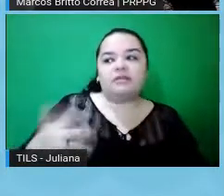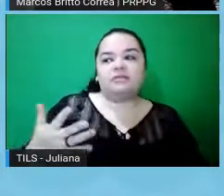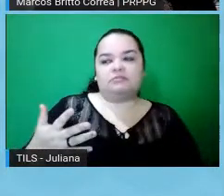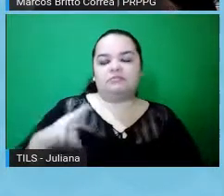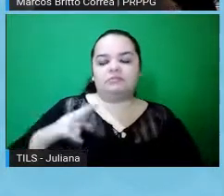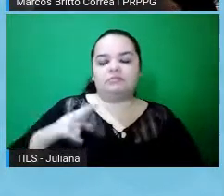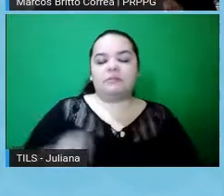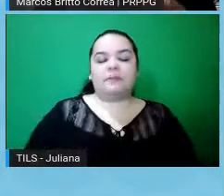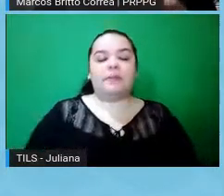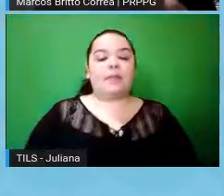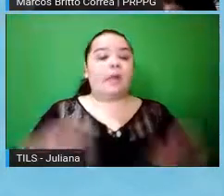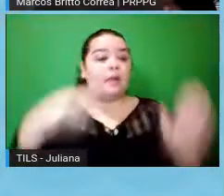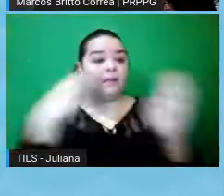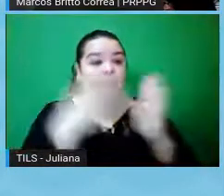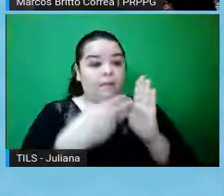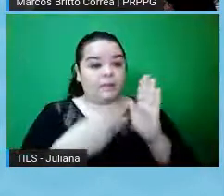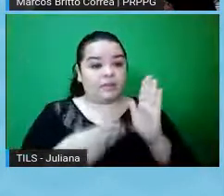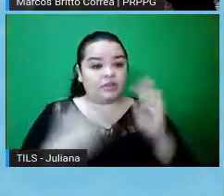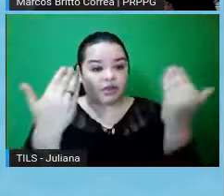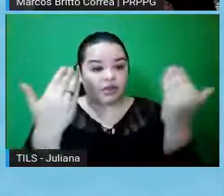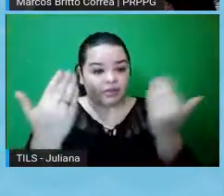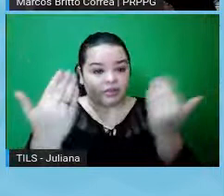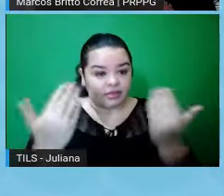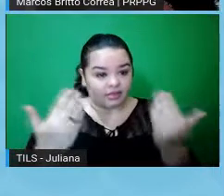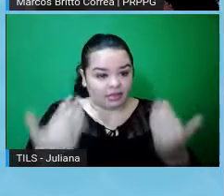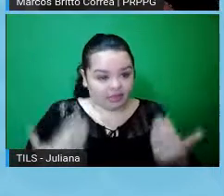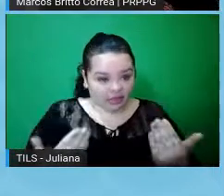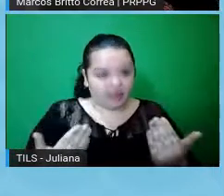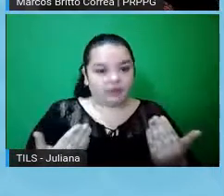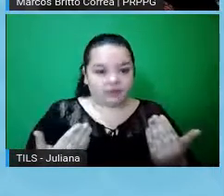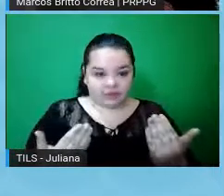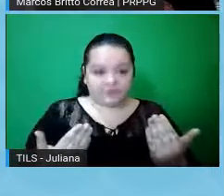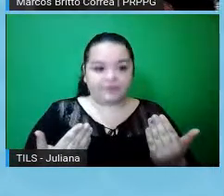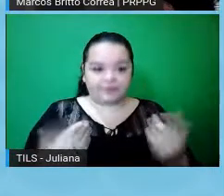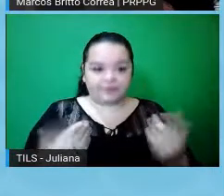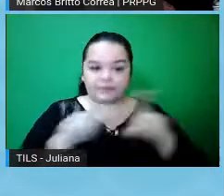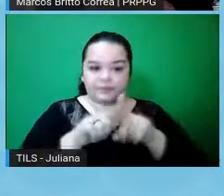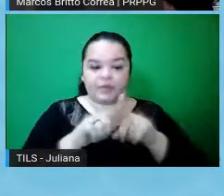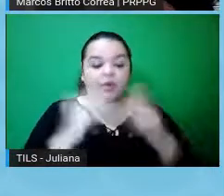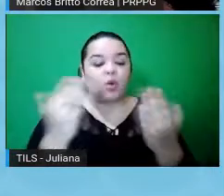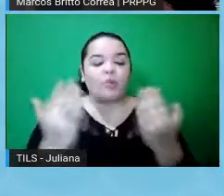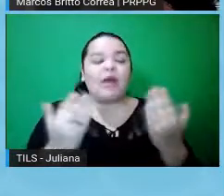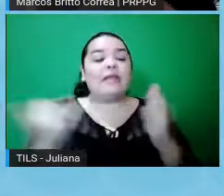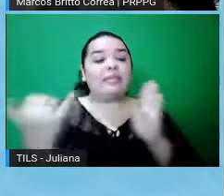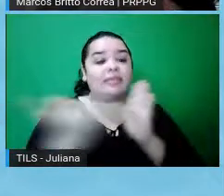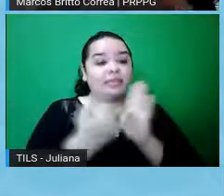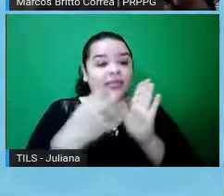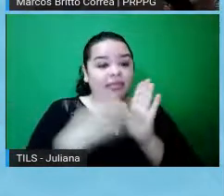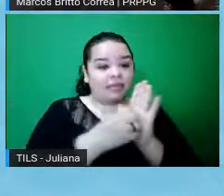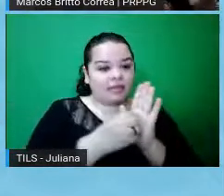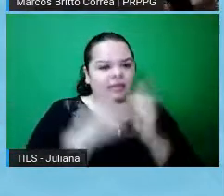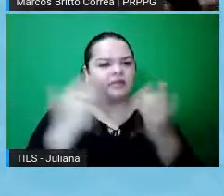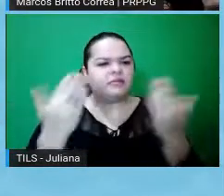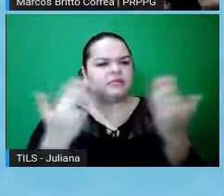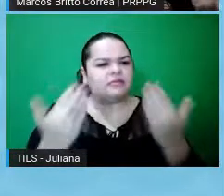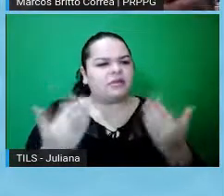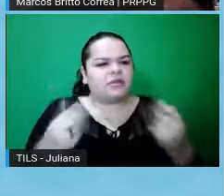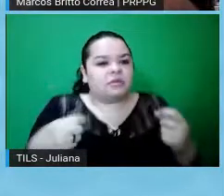A metodologia de análise de dados também vai ser parada na plataforma Brasil, então, como vão se analisar os dados, seja de forma